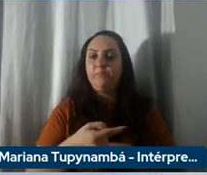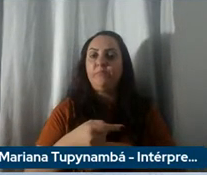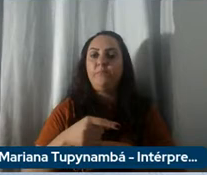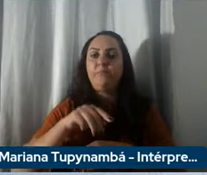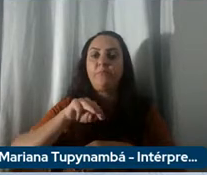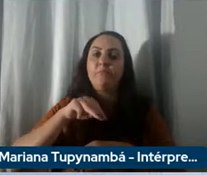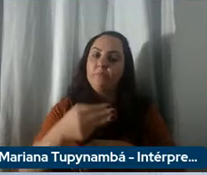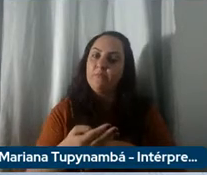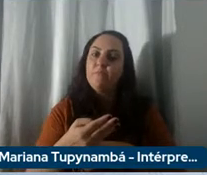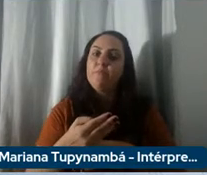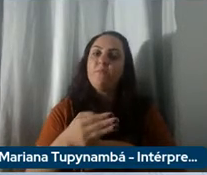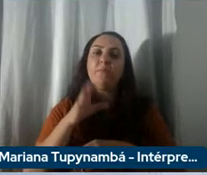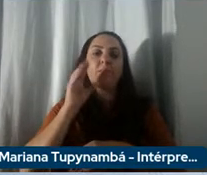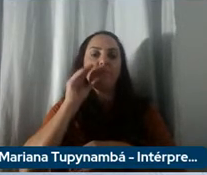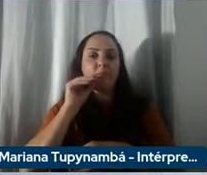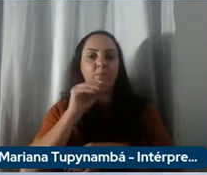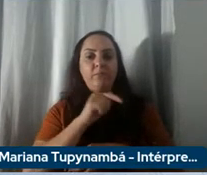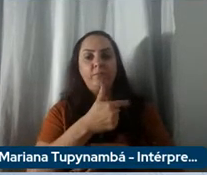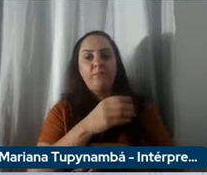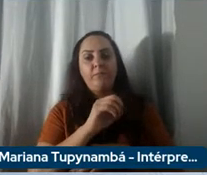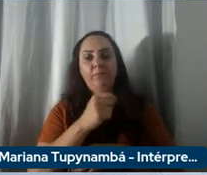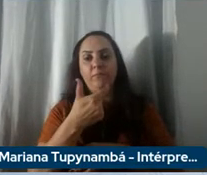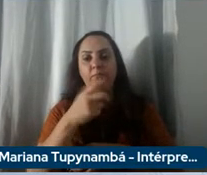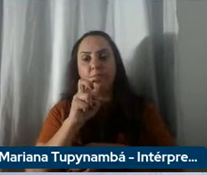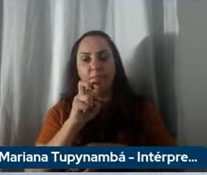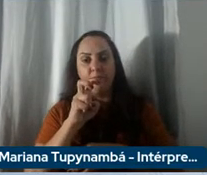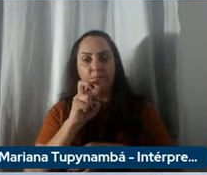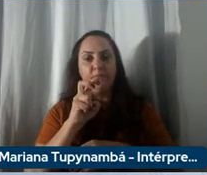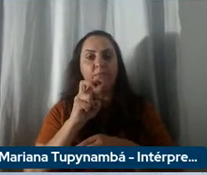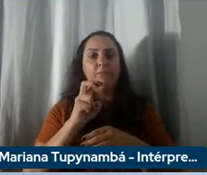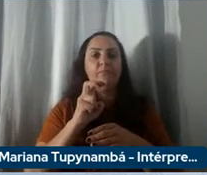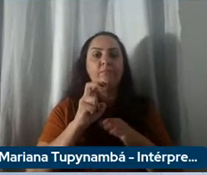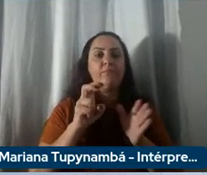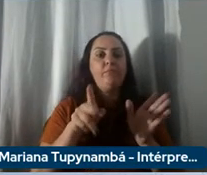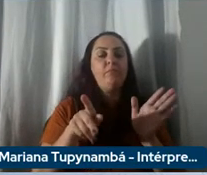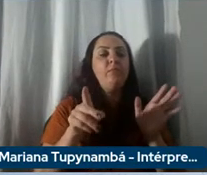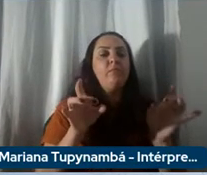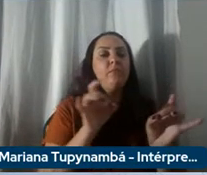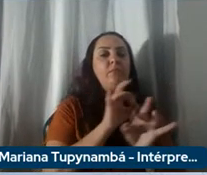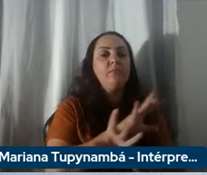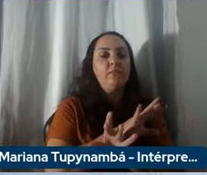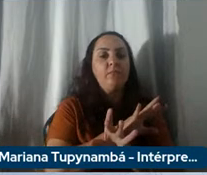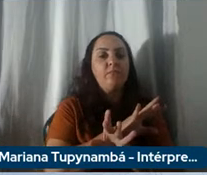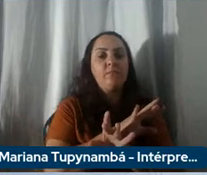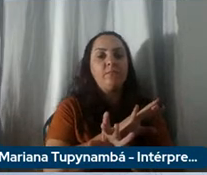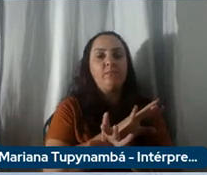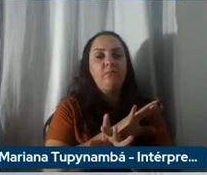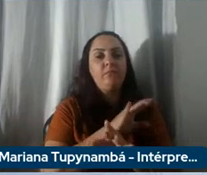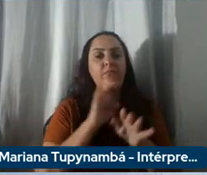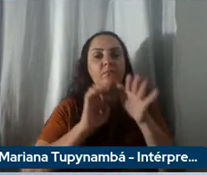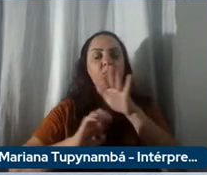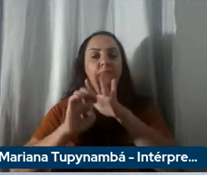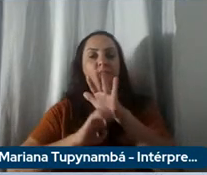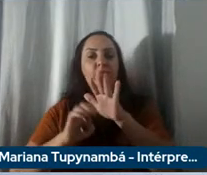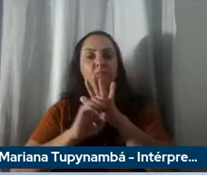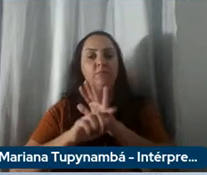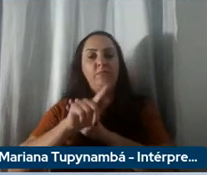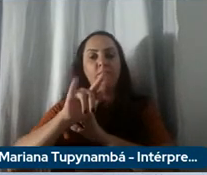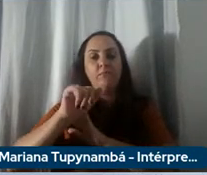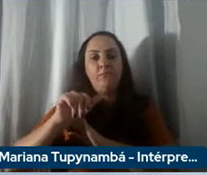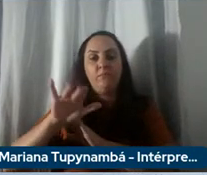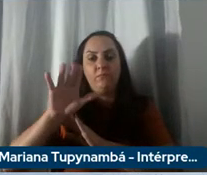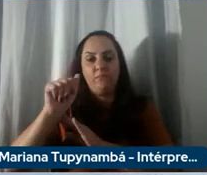lembrado nós completamos a fábrica de Goiana em Pernambuco e em 2021 no ano passado